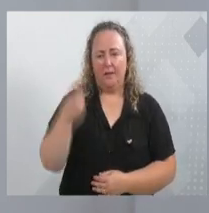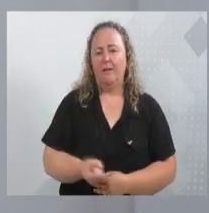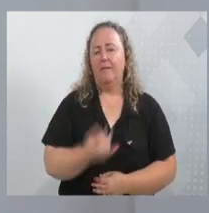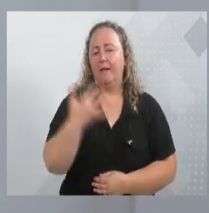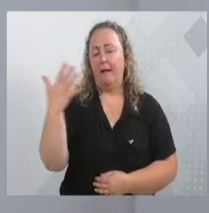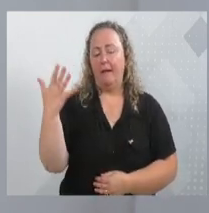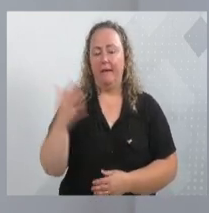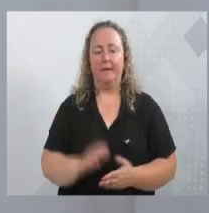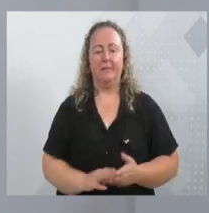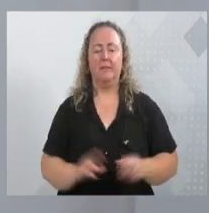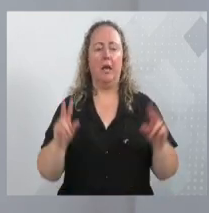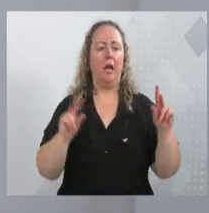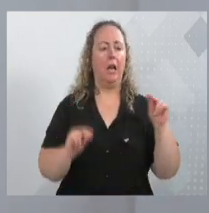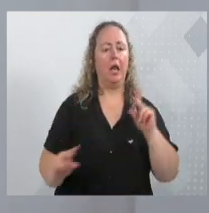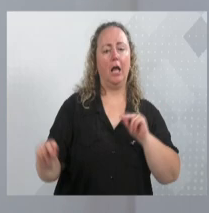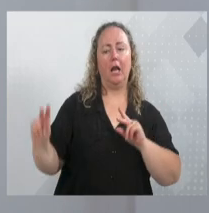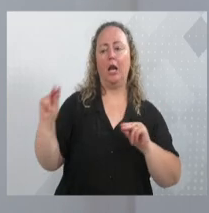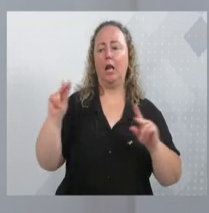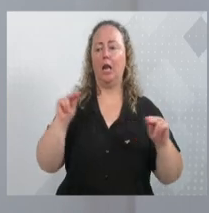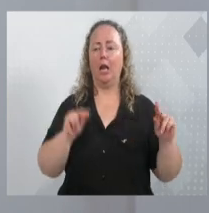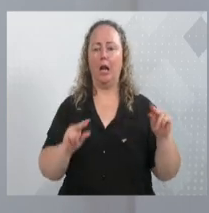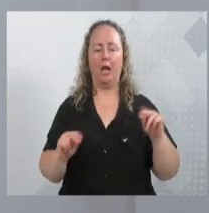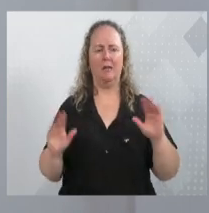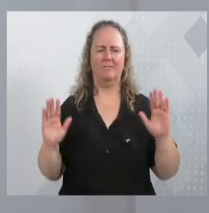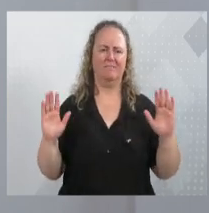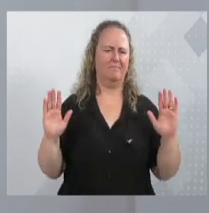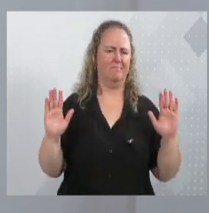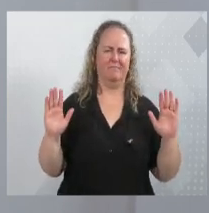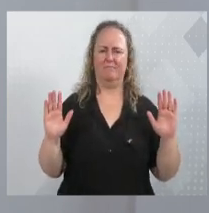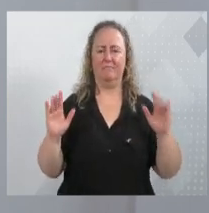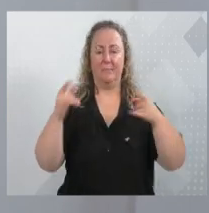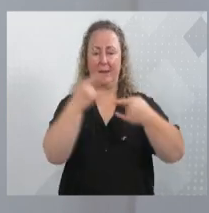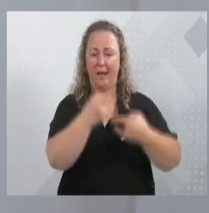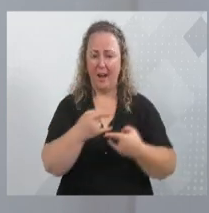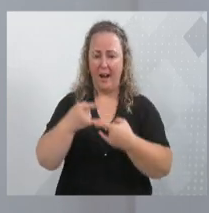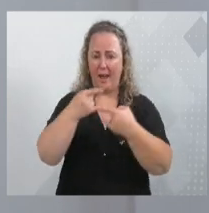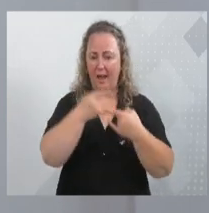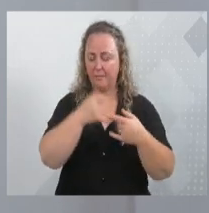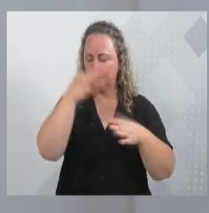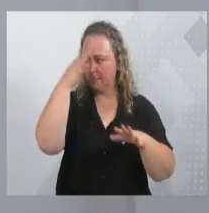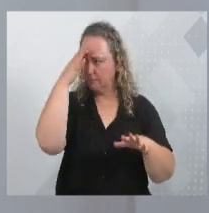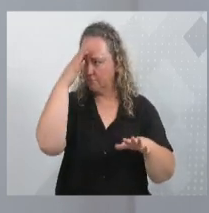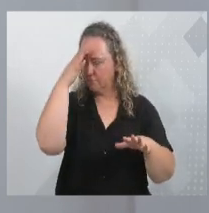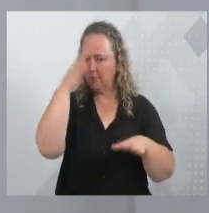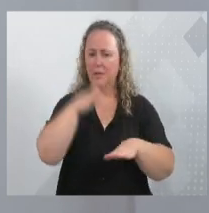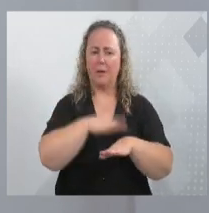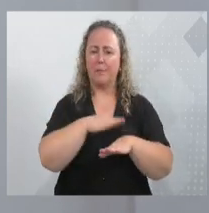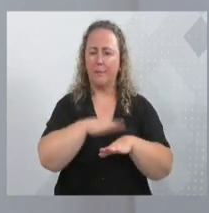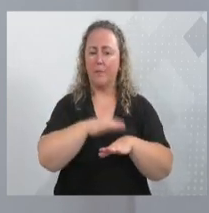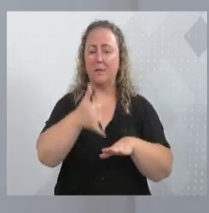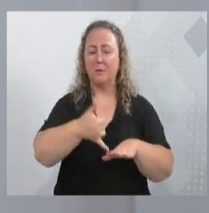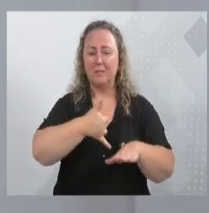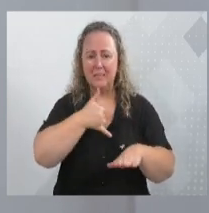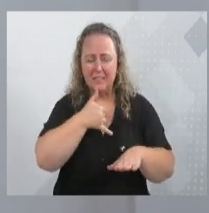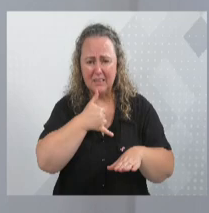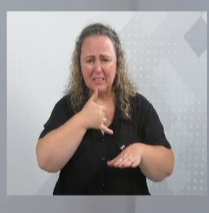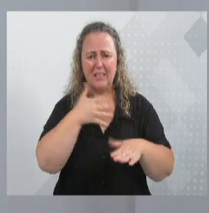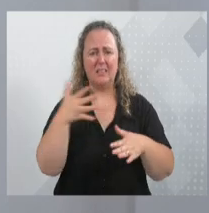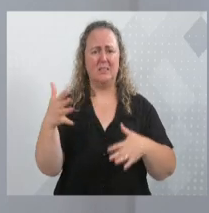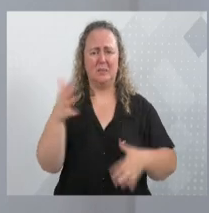dizendo, porque eu nunca vi, é um show de horrores nessas lives que acontecem, aproveitam este momento de